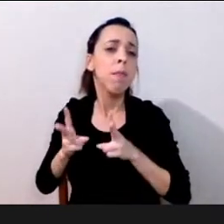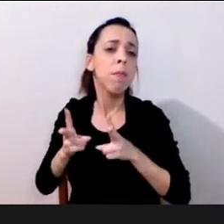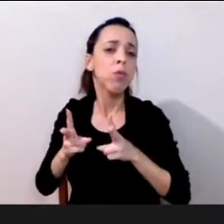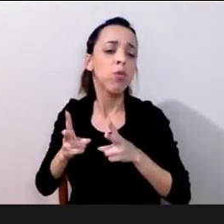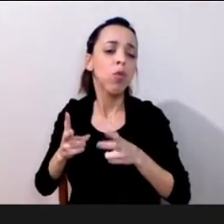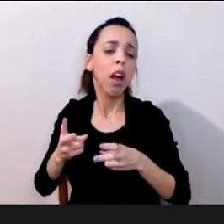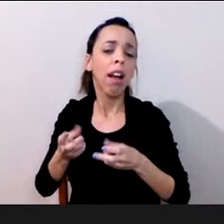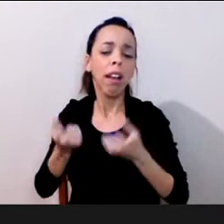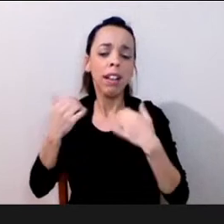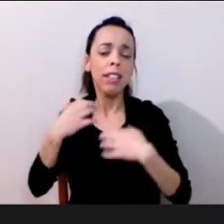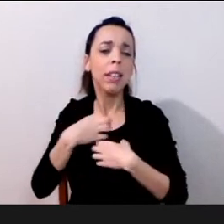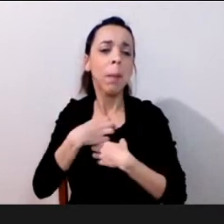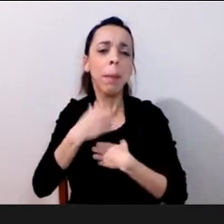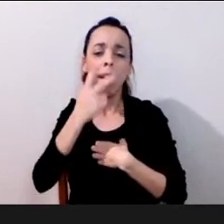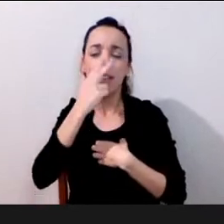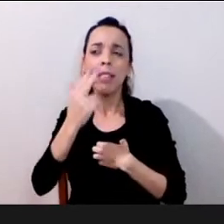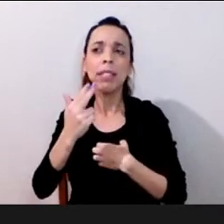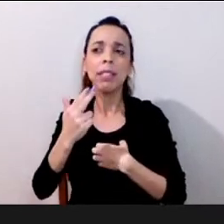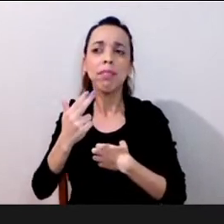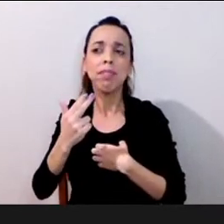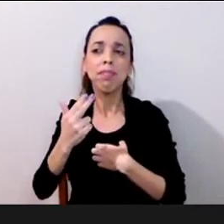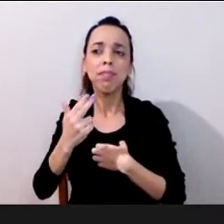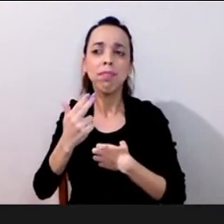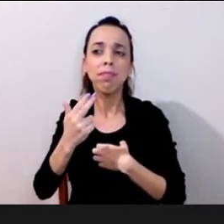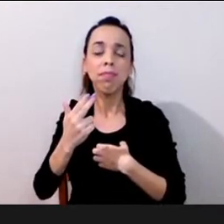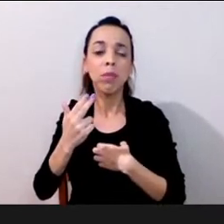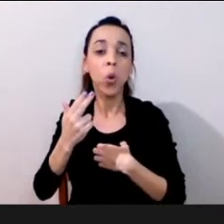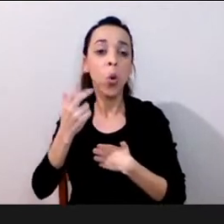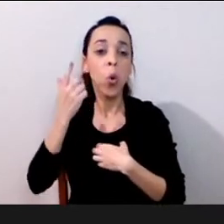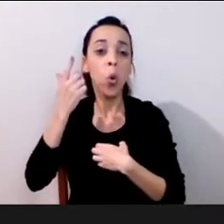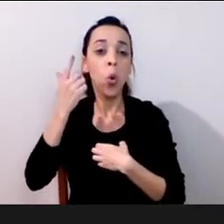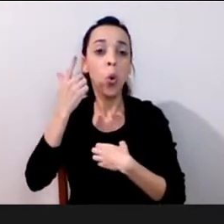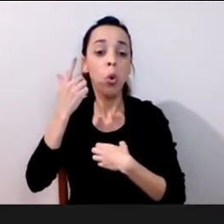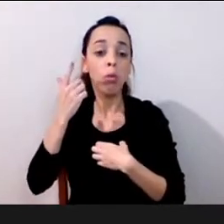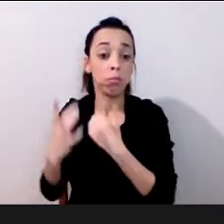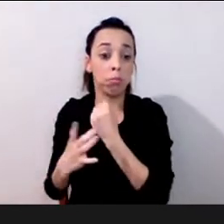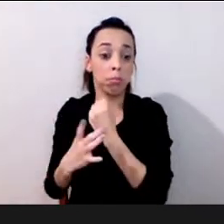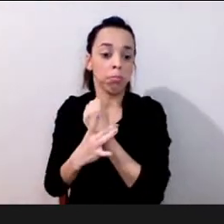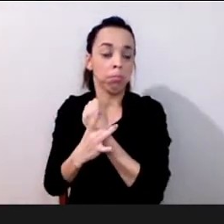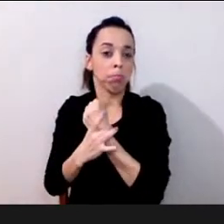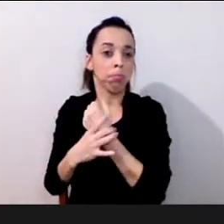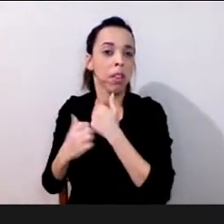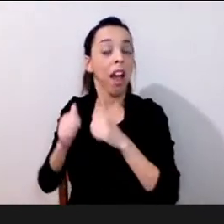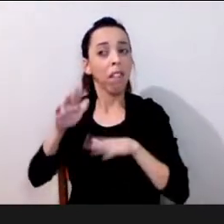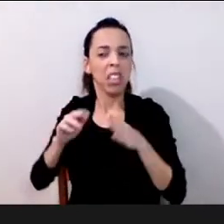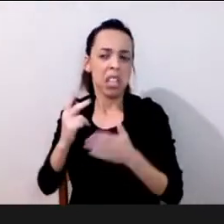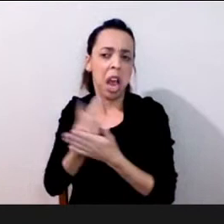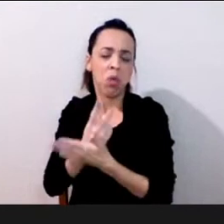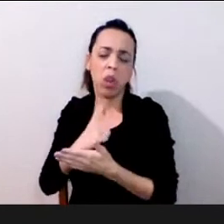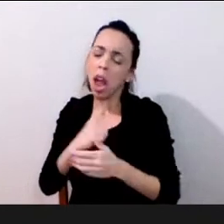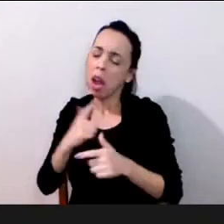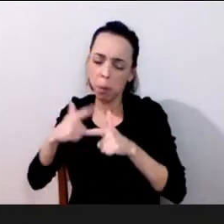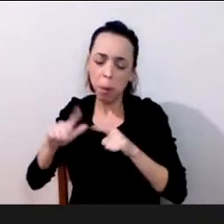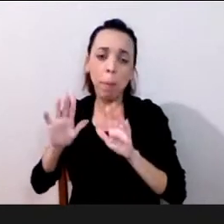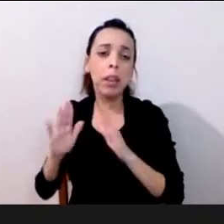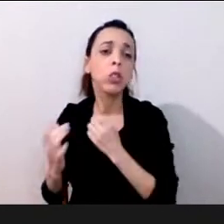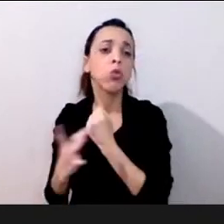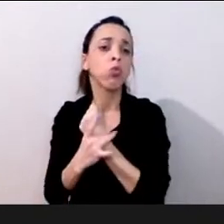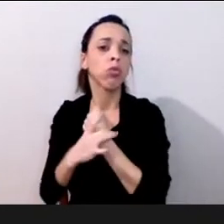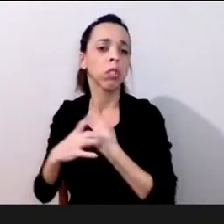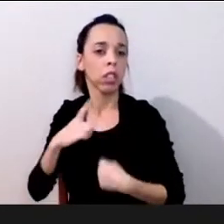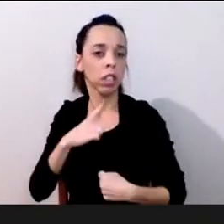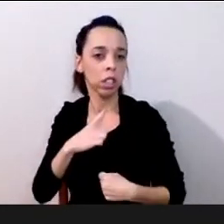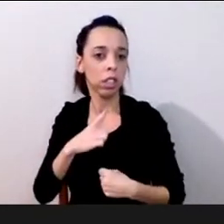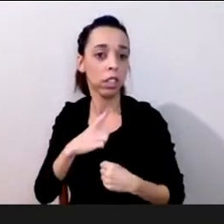com esse problema da segurança pode estar errado mas é seguro e realmente nós temos que investir